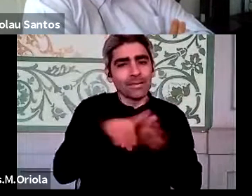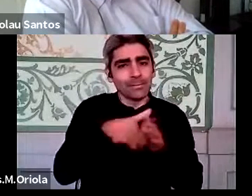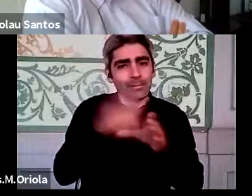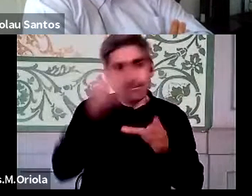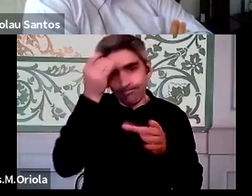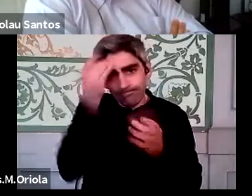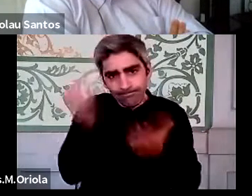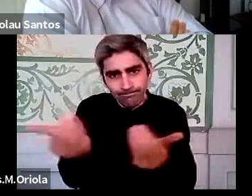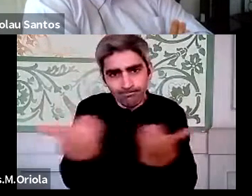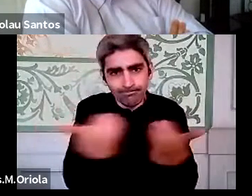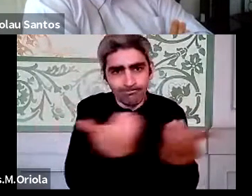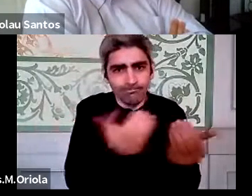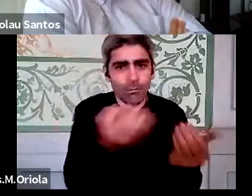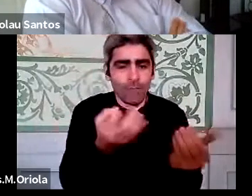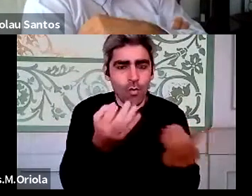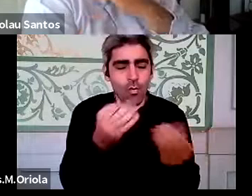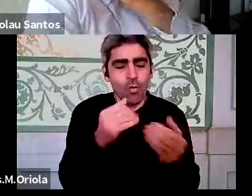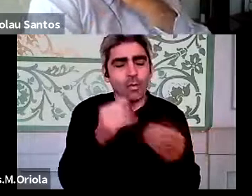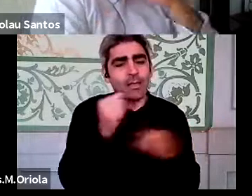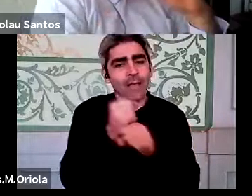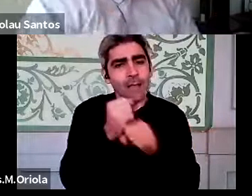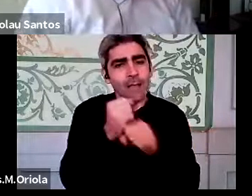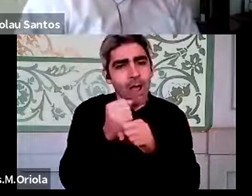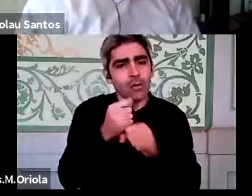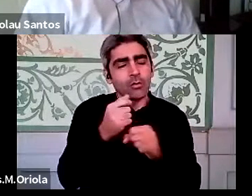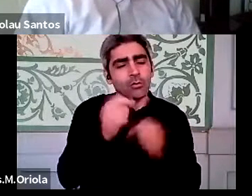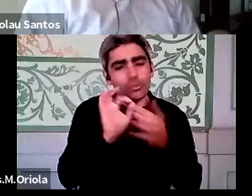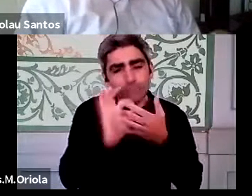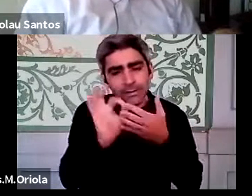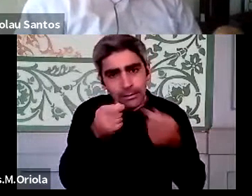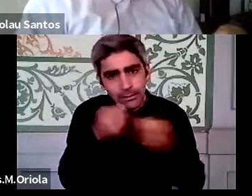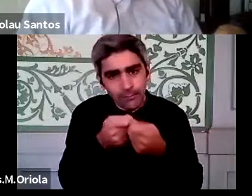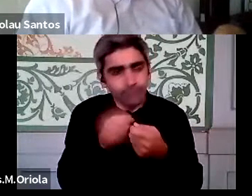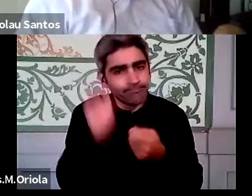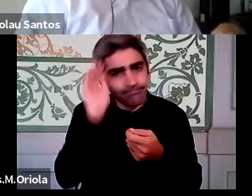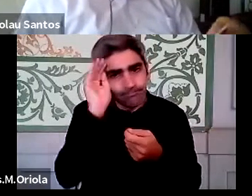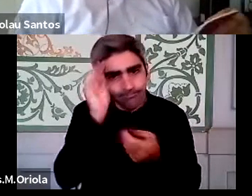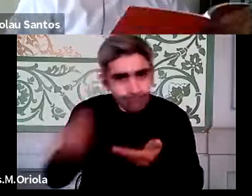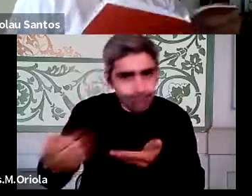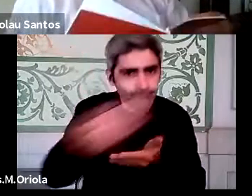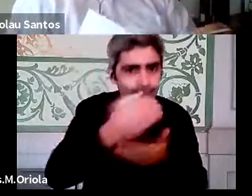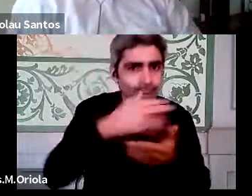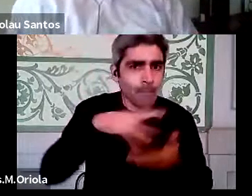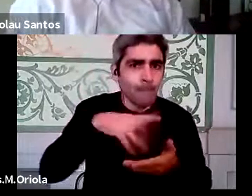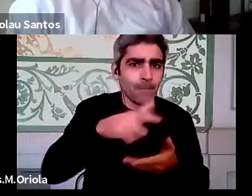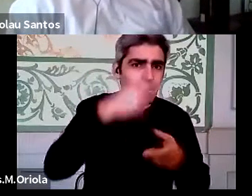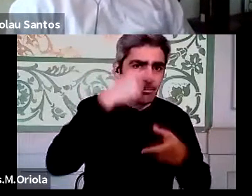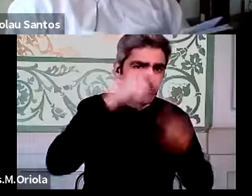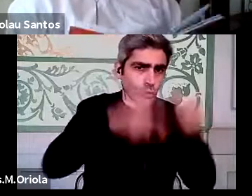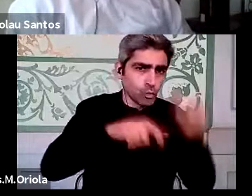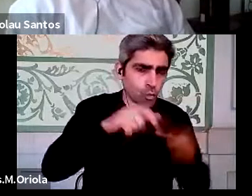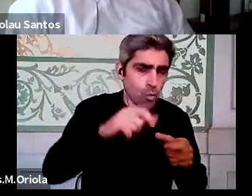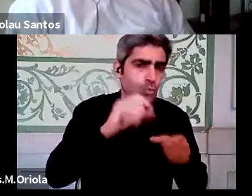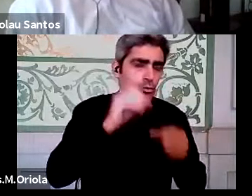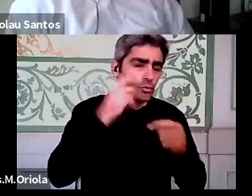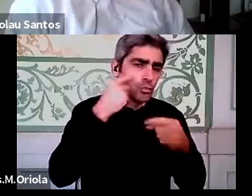em que, através de sessões de trabalho muito concretas, ouvimos cerca de mil pessoas do setor público, privado, não-governamental,